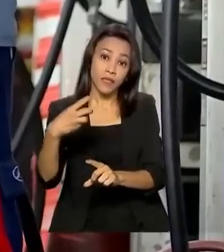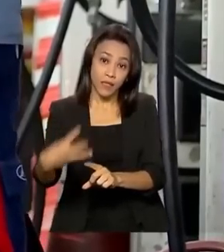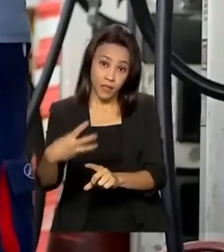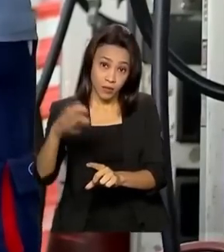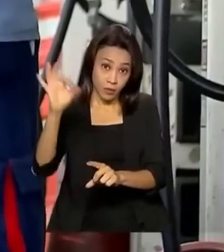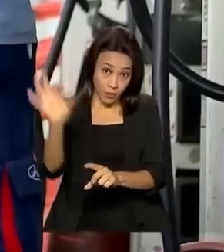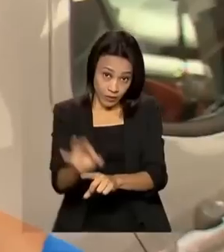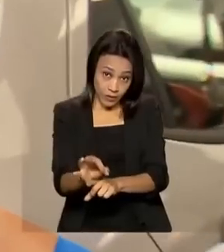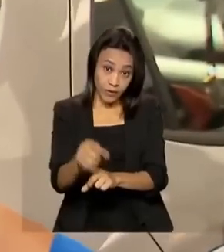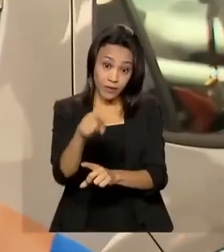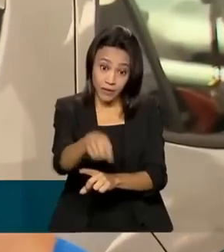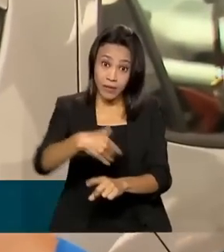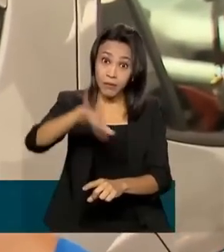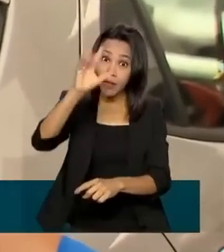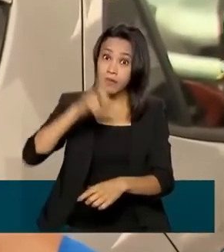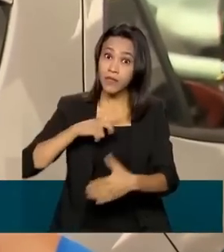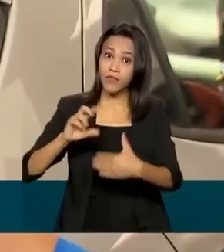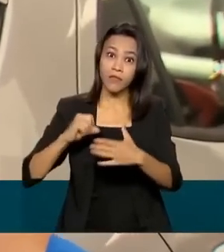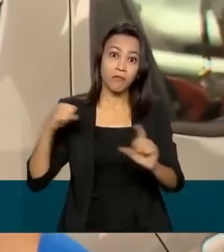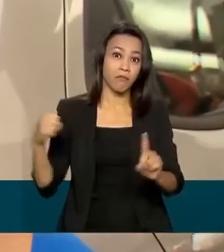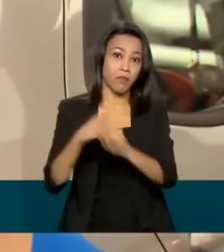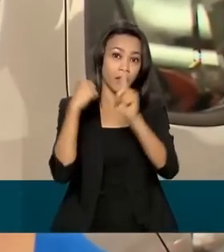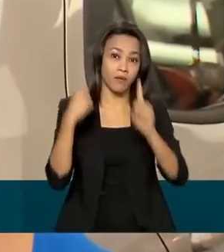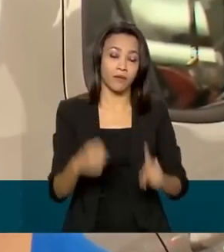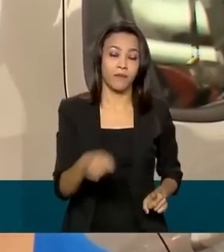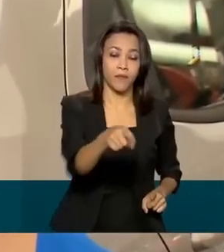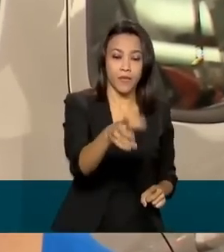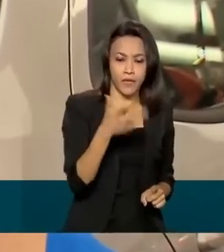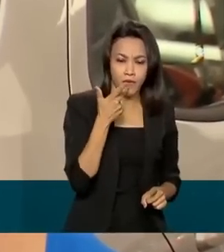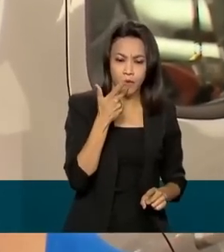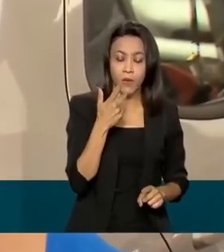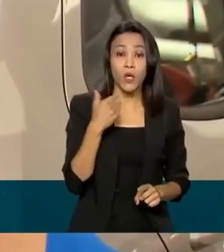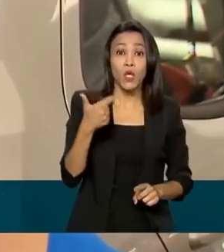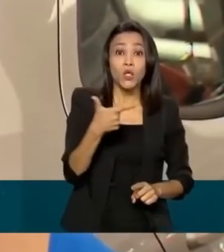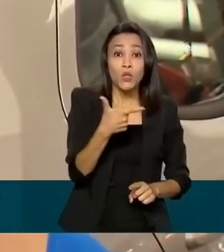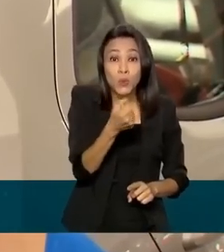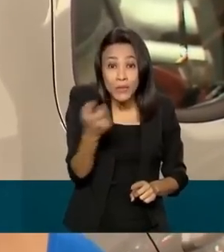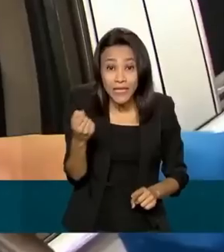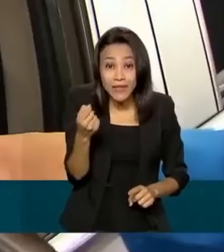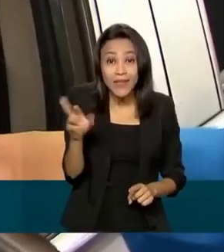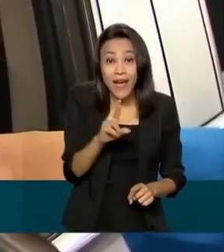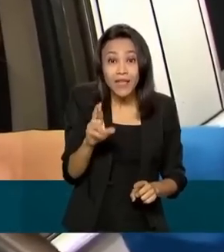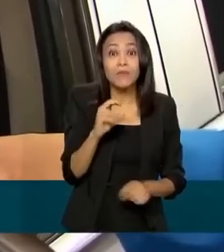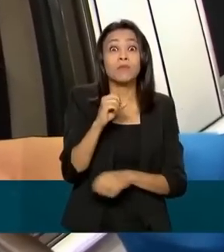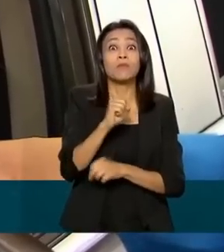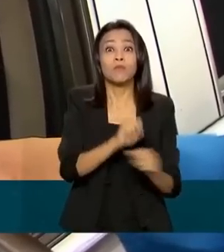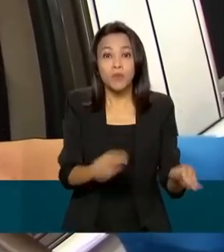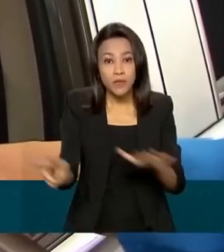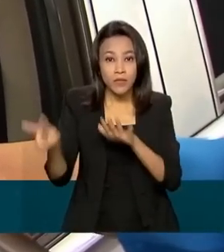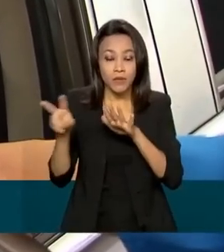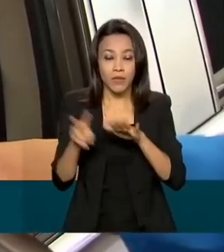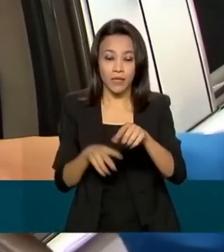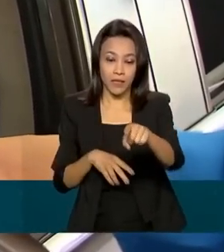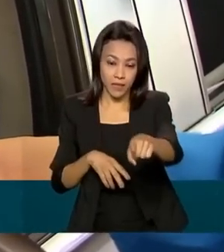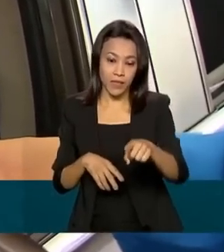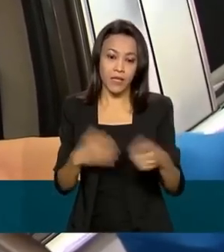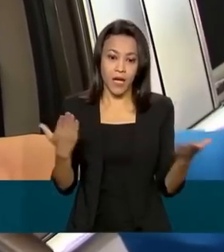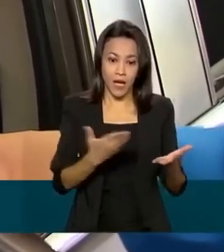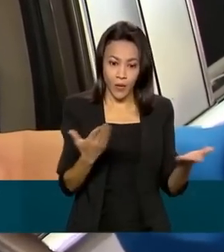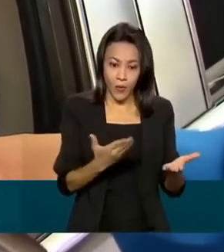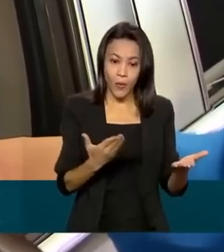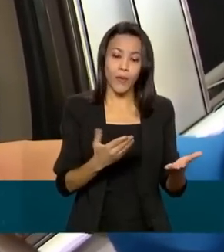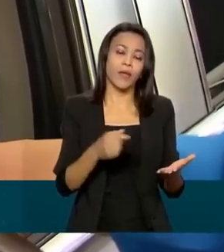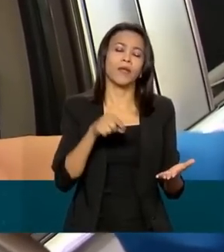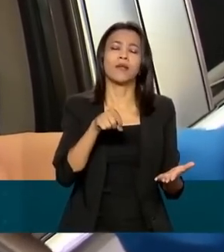mais impactou. Para mim, que eu rodo no Uber, deu uma diferença de 200 reais por semana. Estava quase 8 reais, agora estou